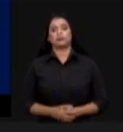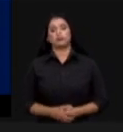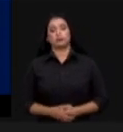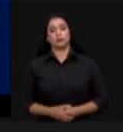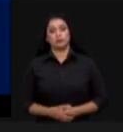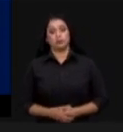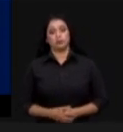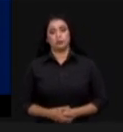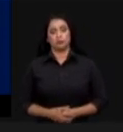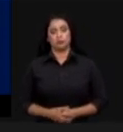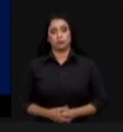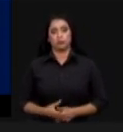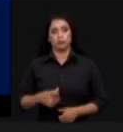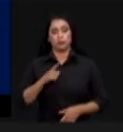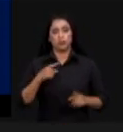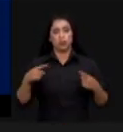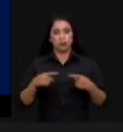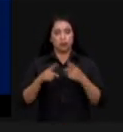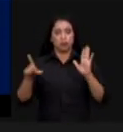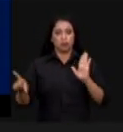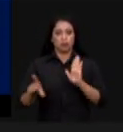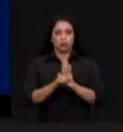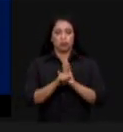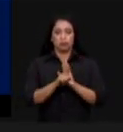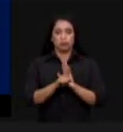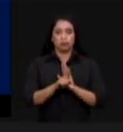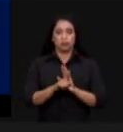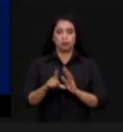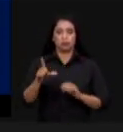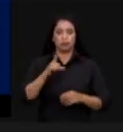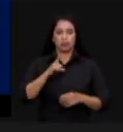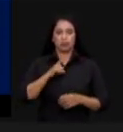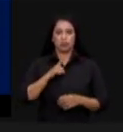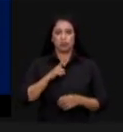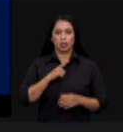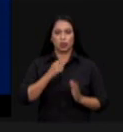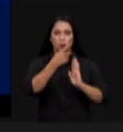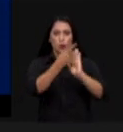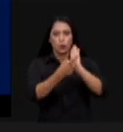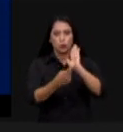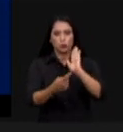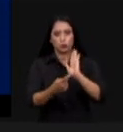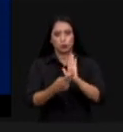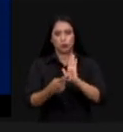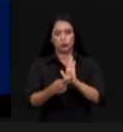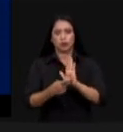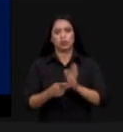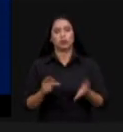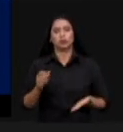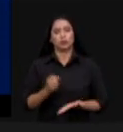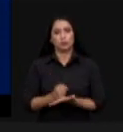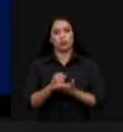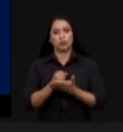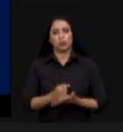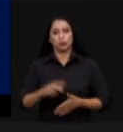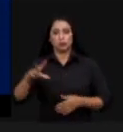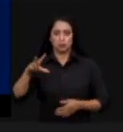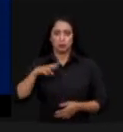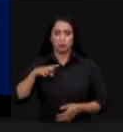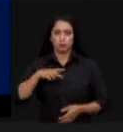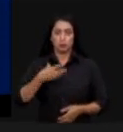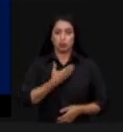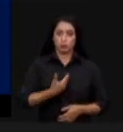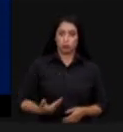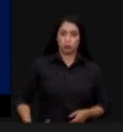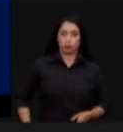estejam pendentes questões legais, está sendo construído um grande programa, até com a ajuda do setor privado e com o próprio governo federal, de